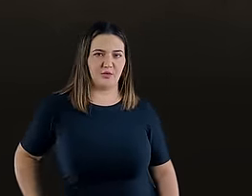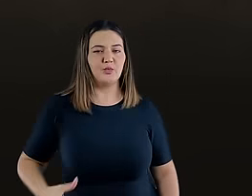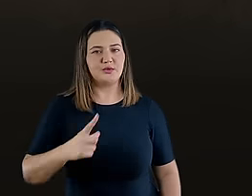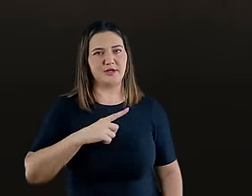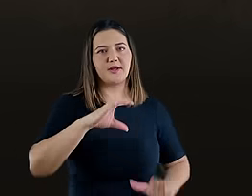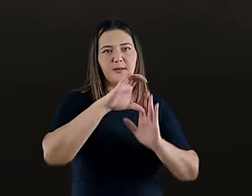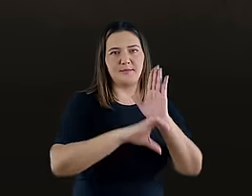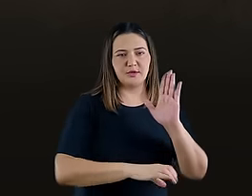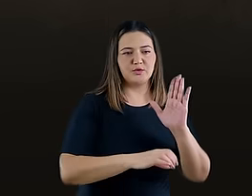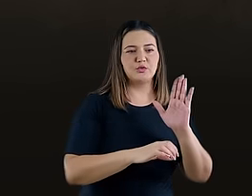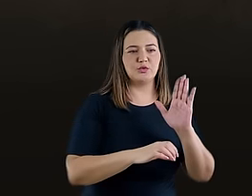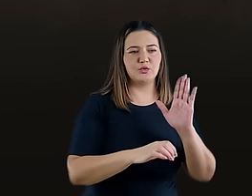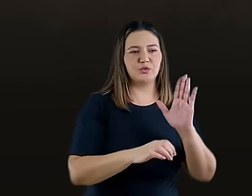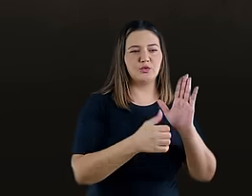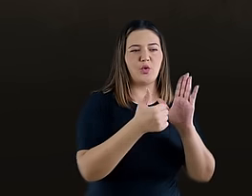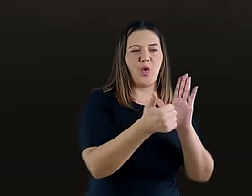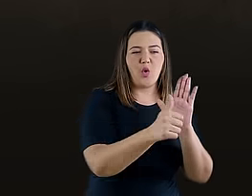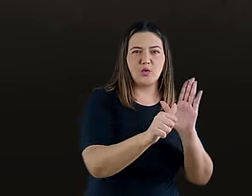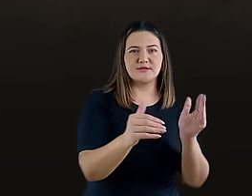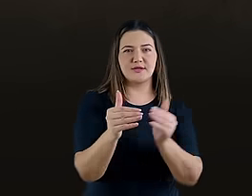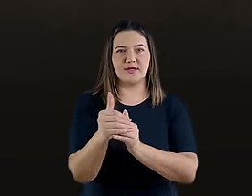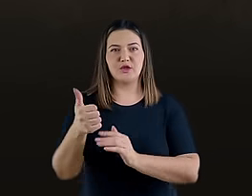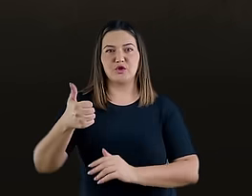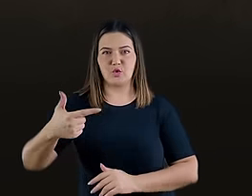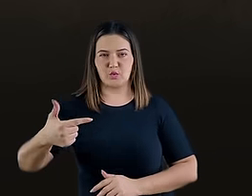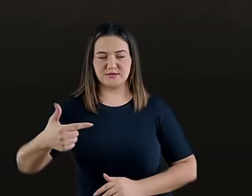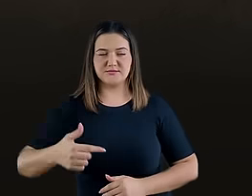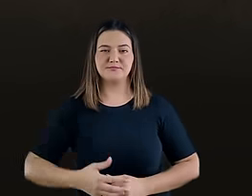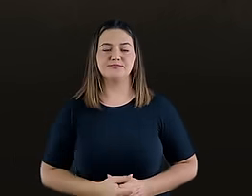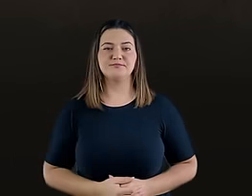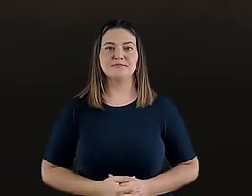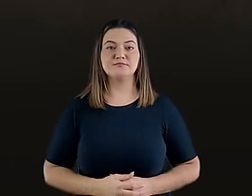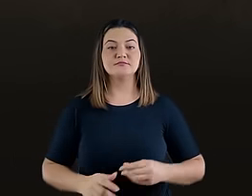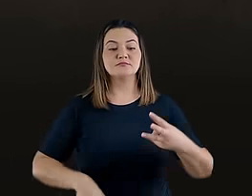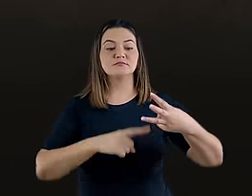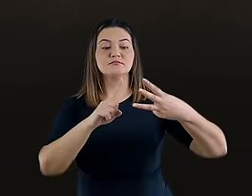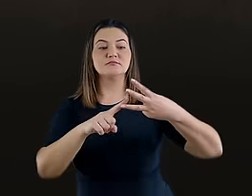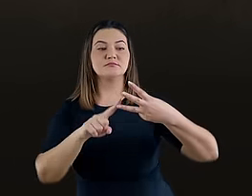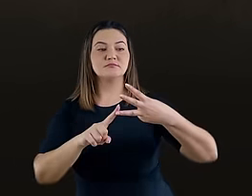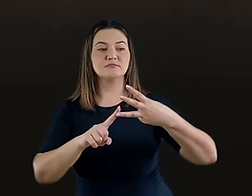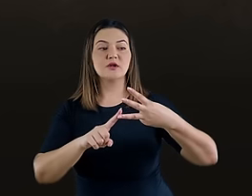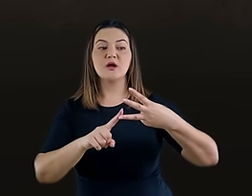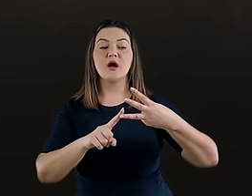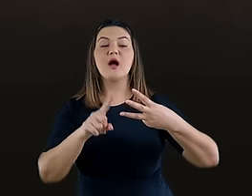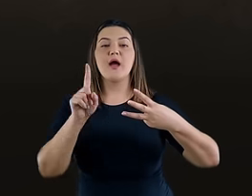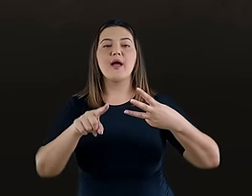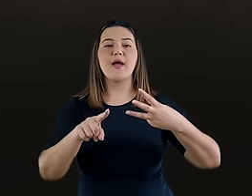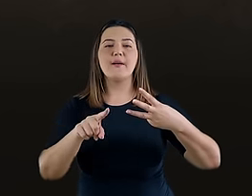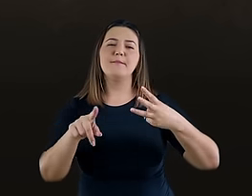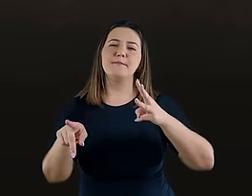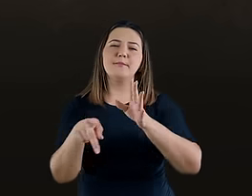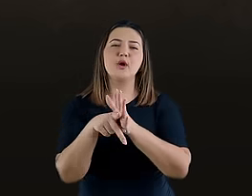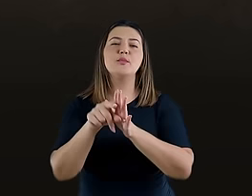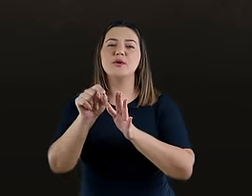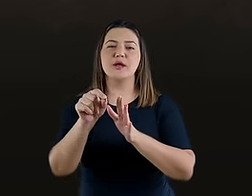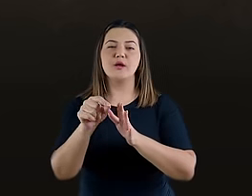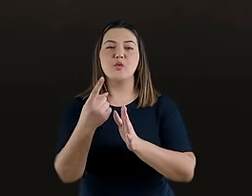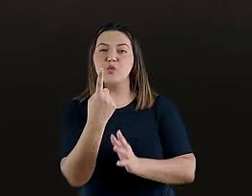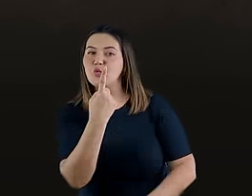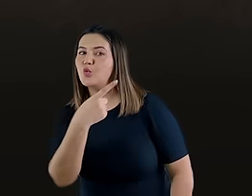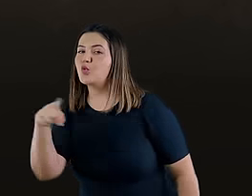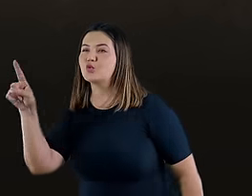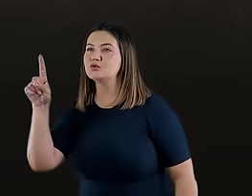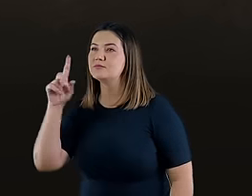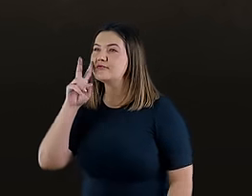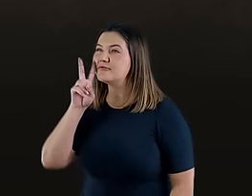capítulo 11, verso 2, até o 12, verso 4. E, finalmente, o epílogo, a última visão de todo o livro, que